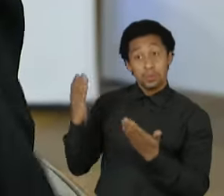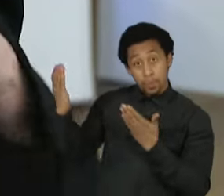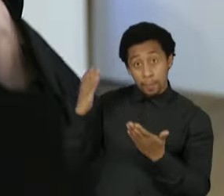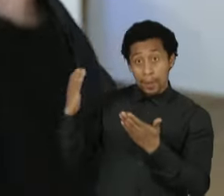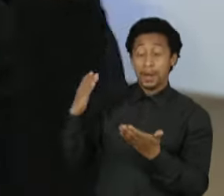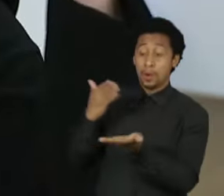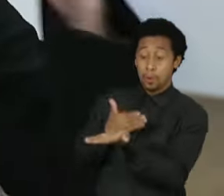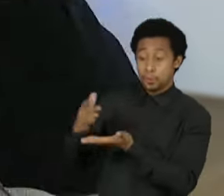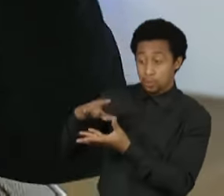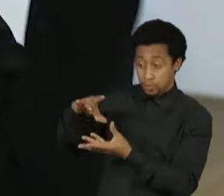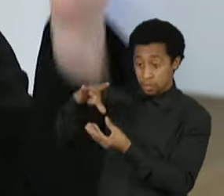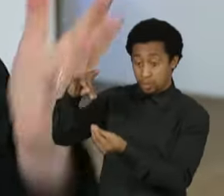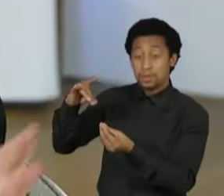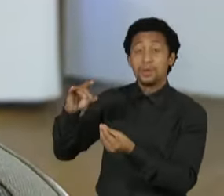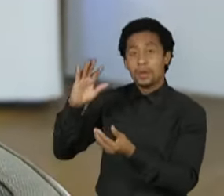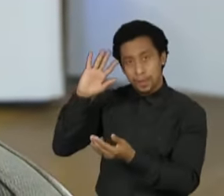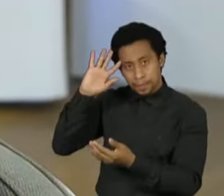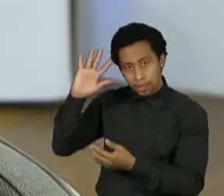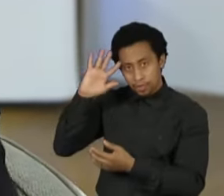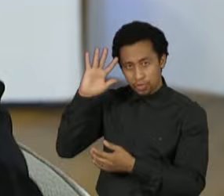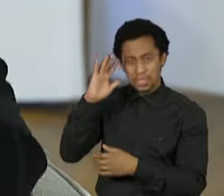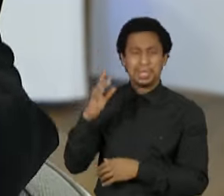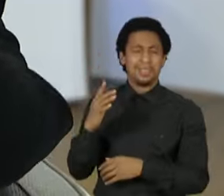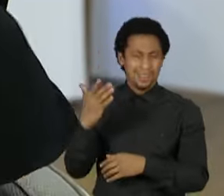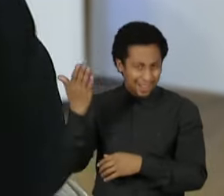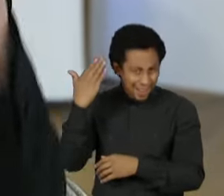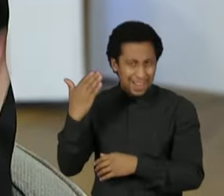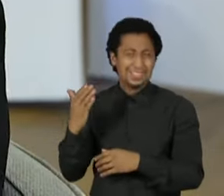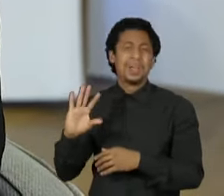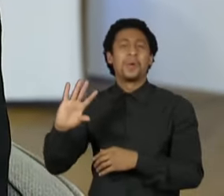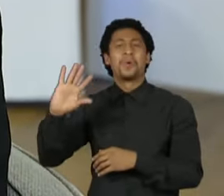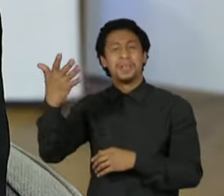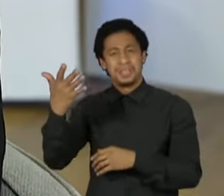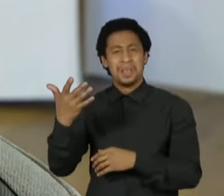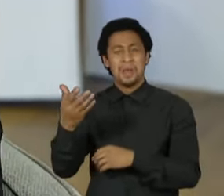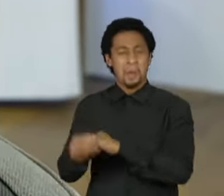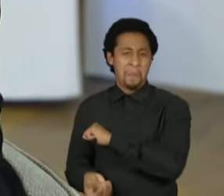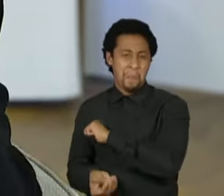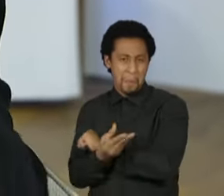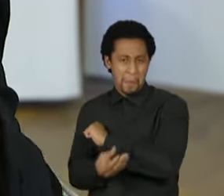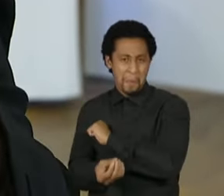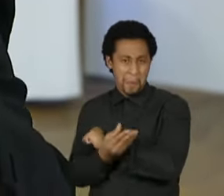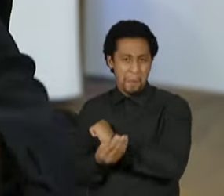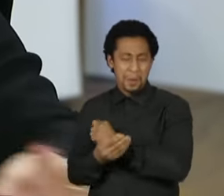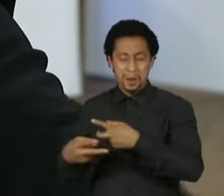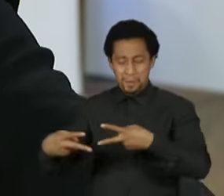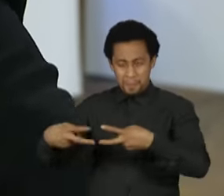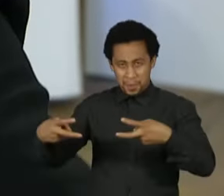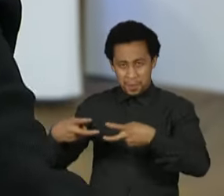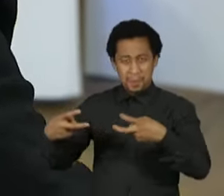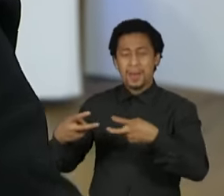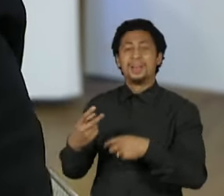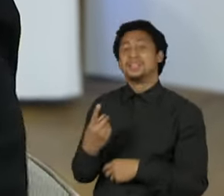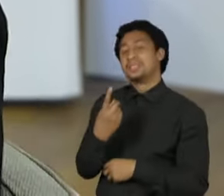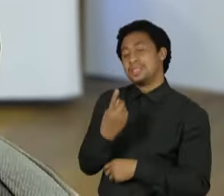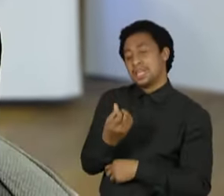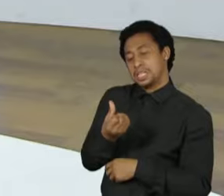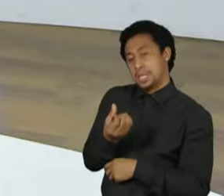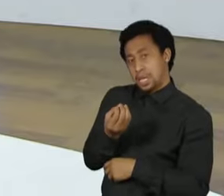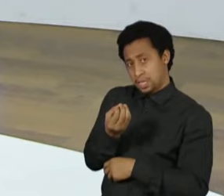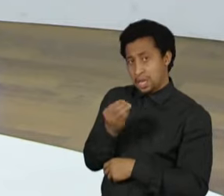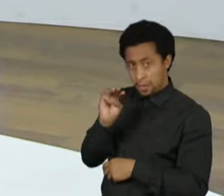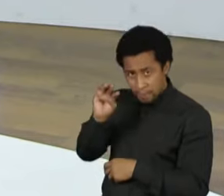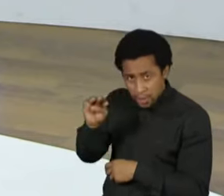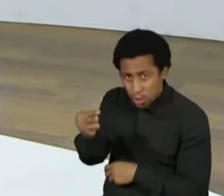Porque se nós falamos, sei lá, de 160 milhões do mensalão, de 2,3 bi só num dos esquemas do